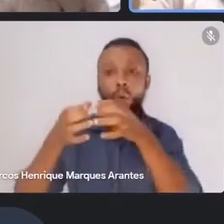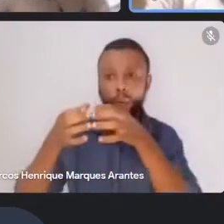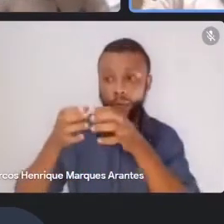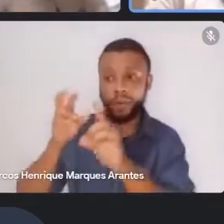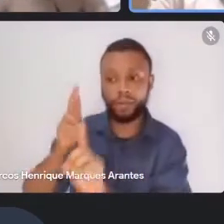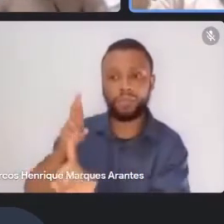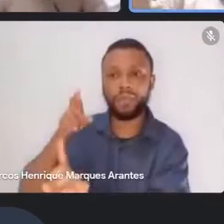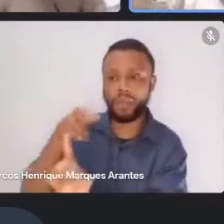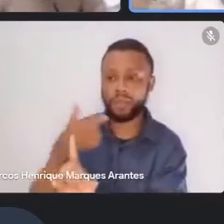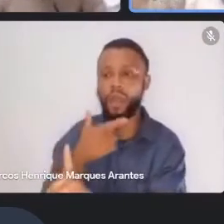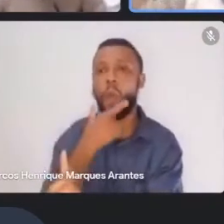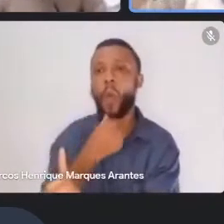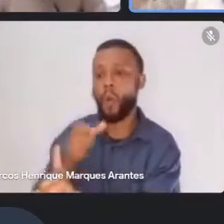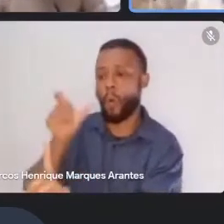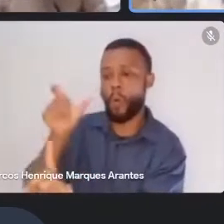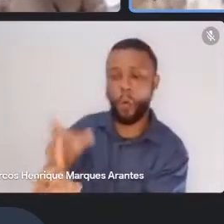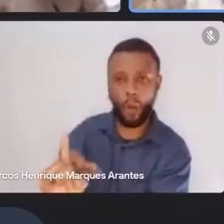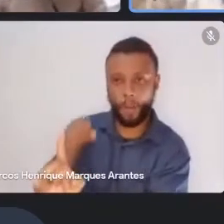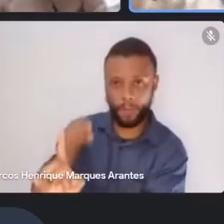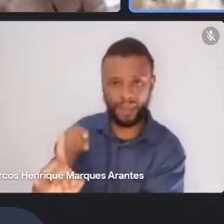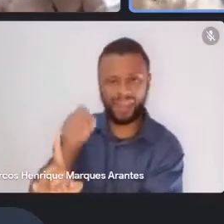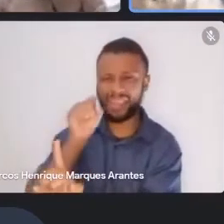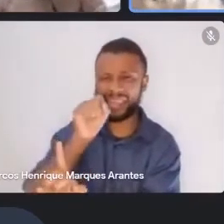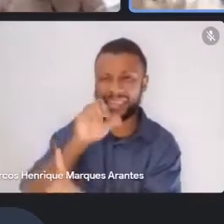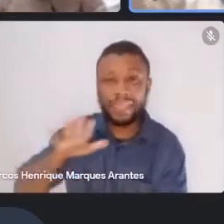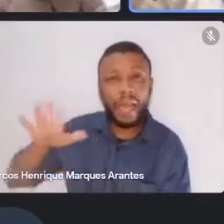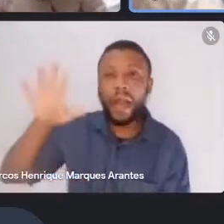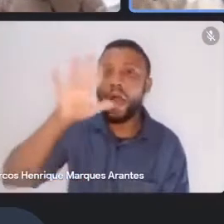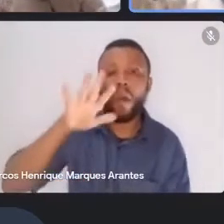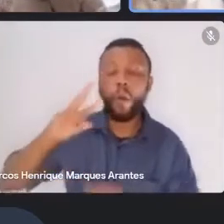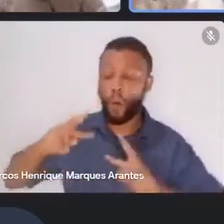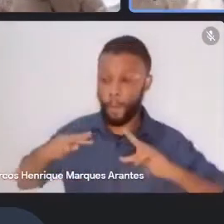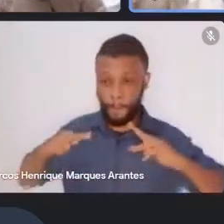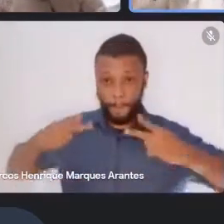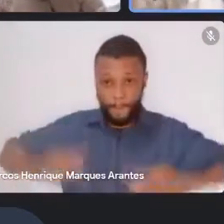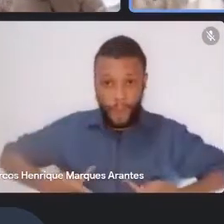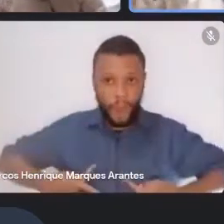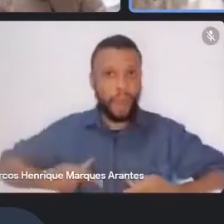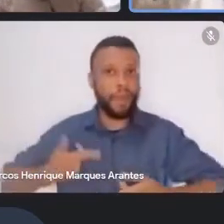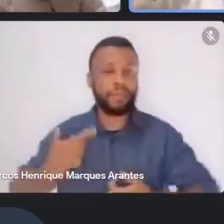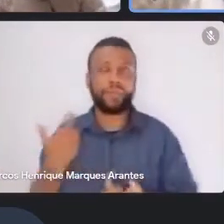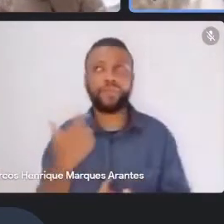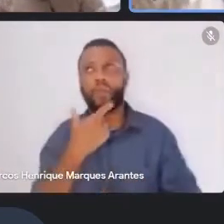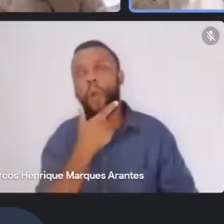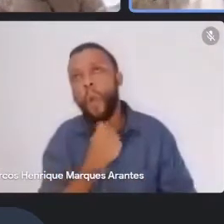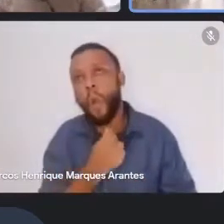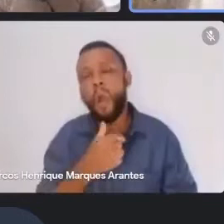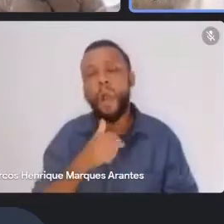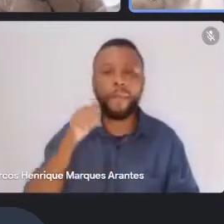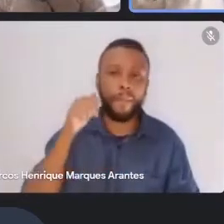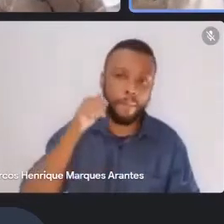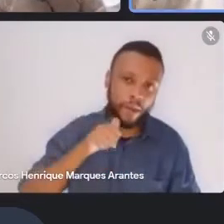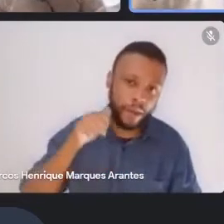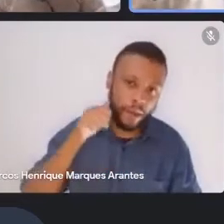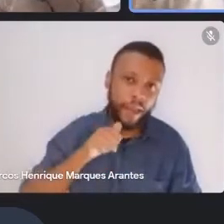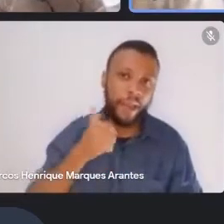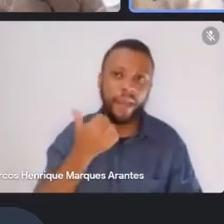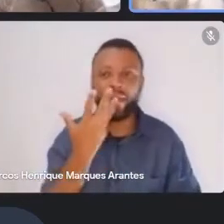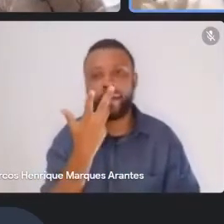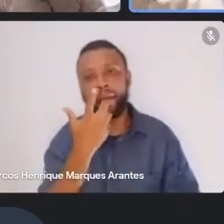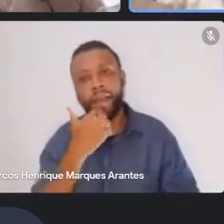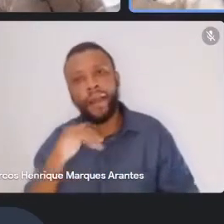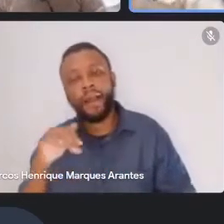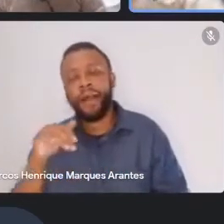homem, a gente falou, homem, o homem genérico, né? O homem humanidade, a gente falou, homens, mulheres, crianças, idosos, né?